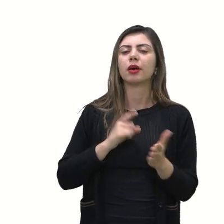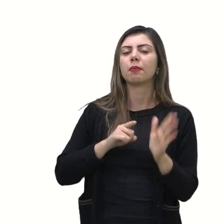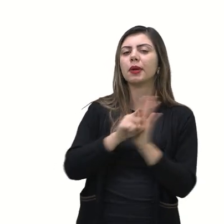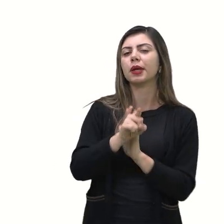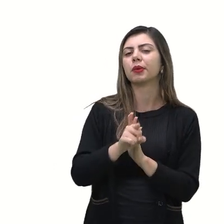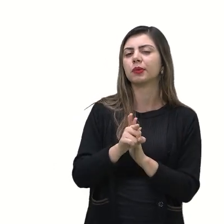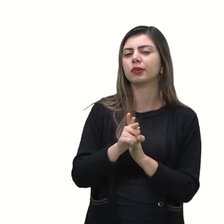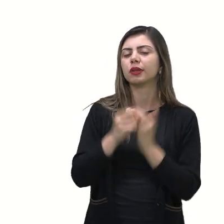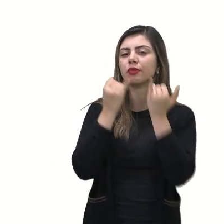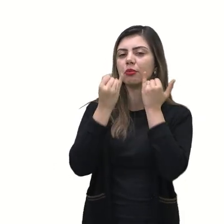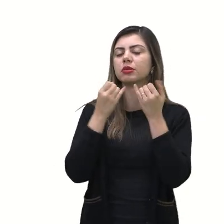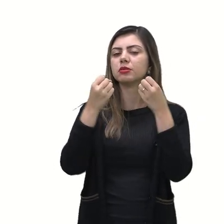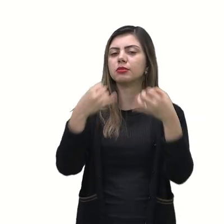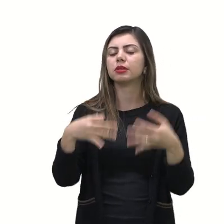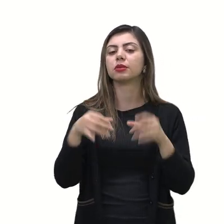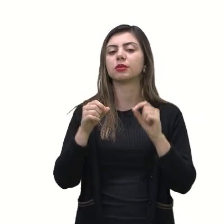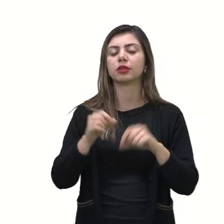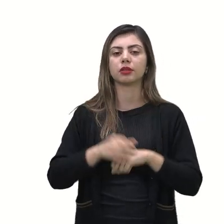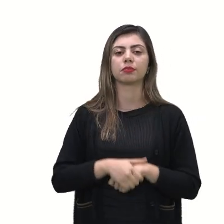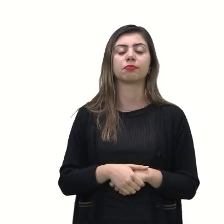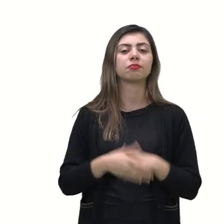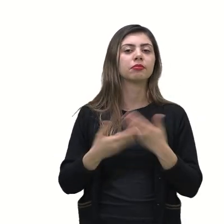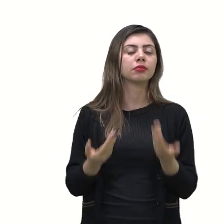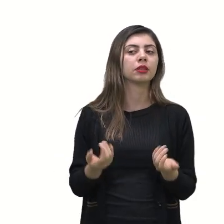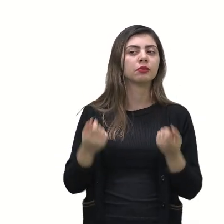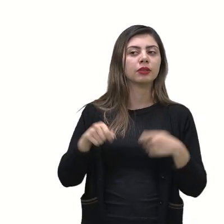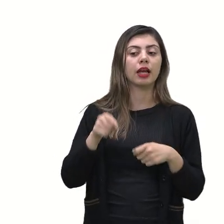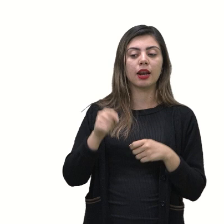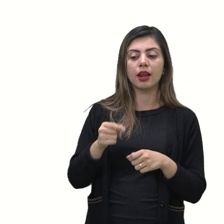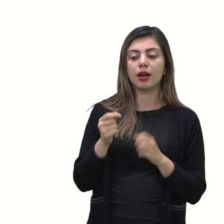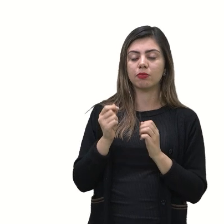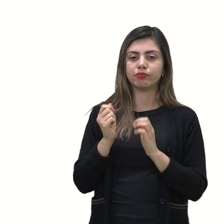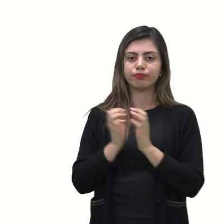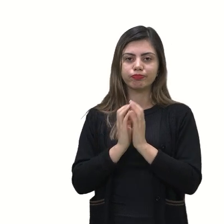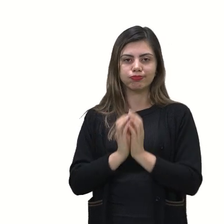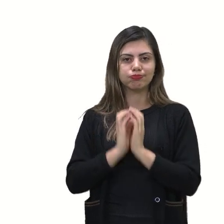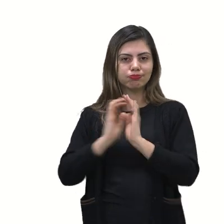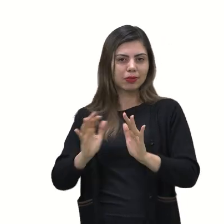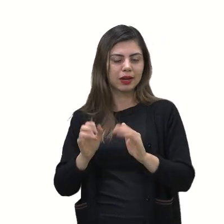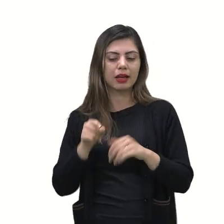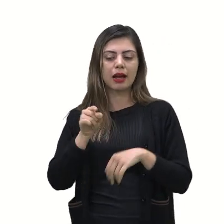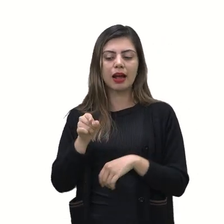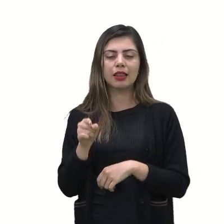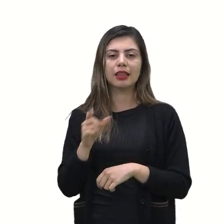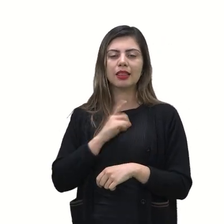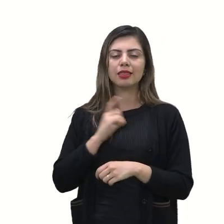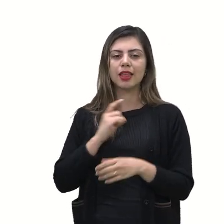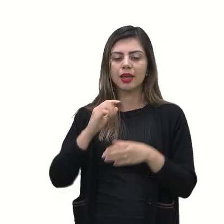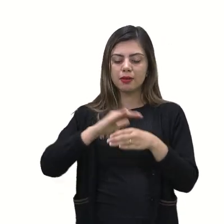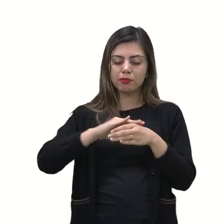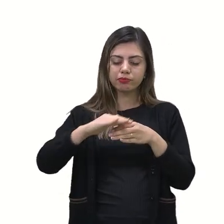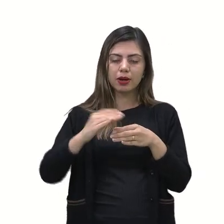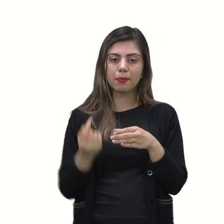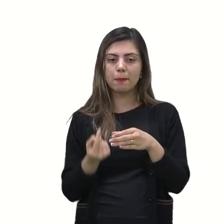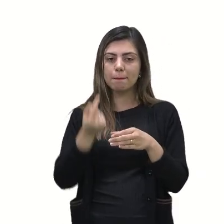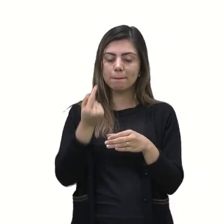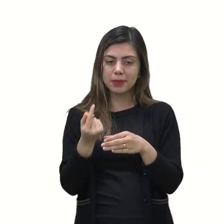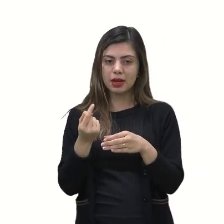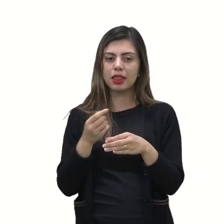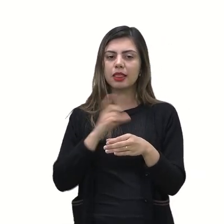perguntar o seguinte qual é a chance de lançar um dado e nesse dado a face voltada para cima